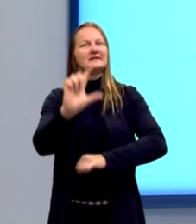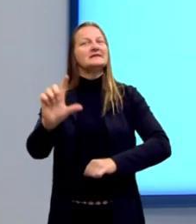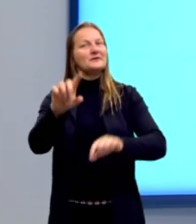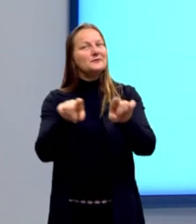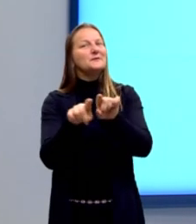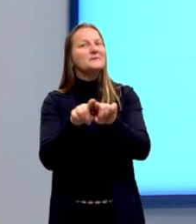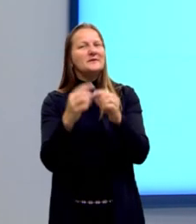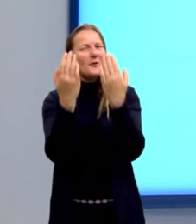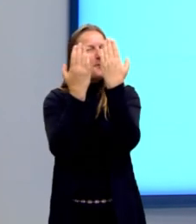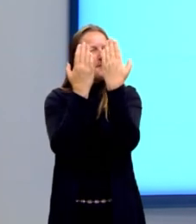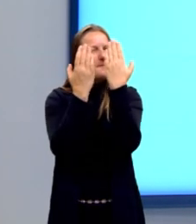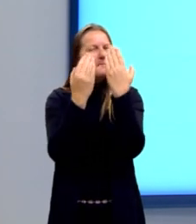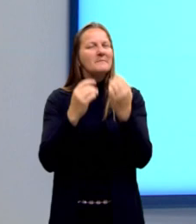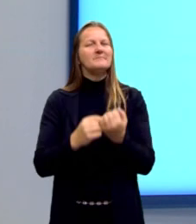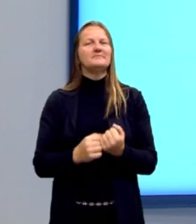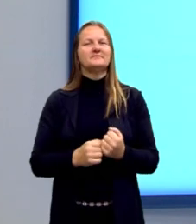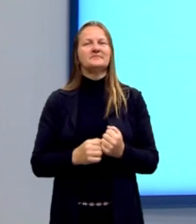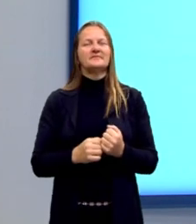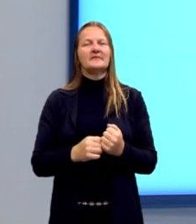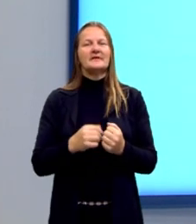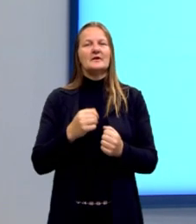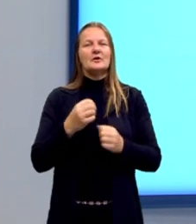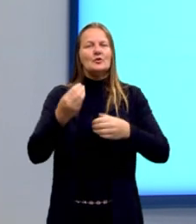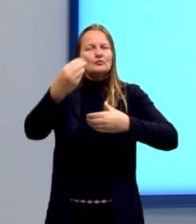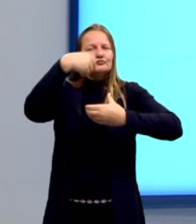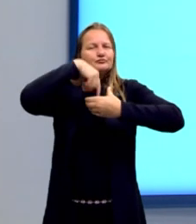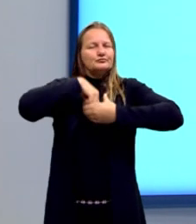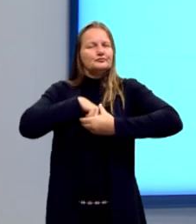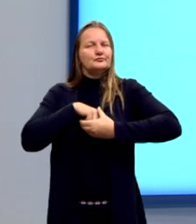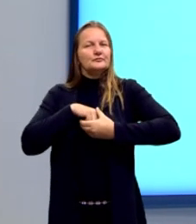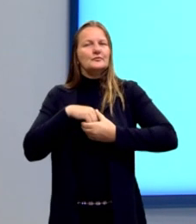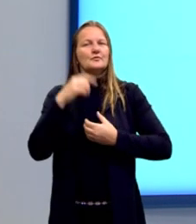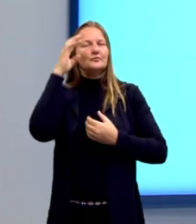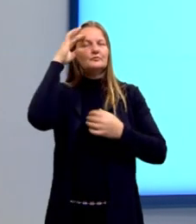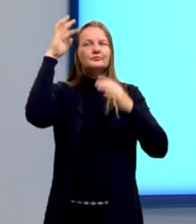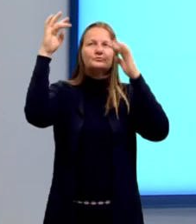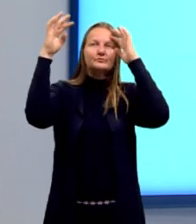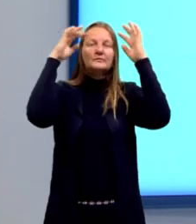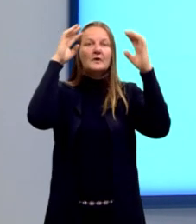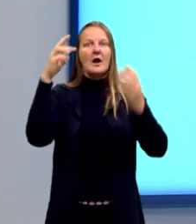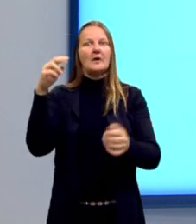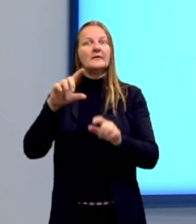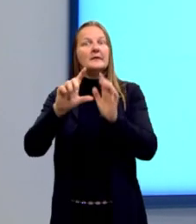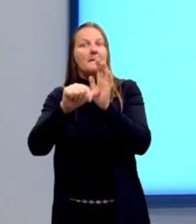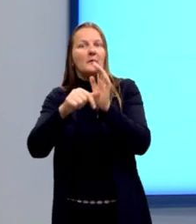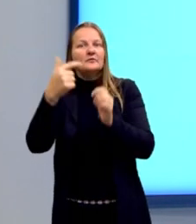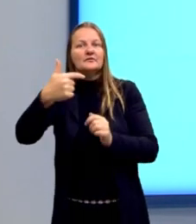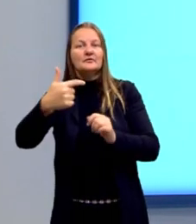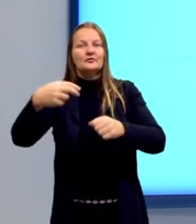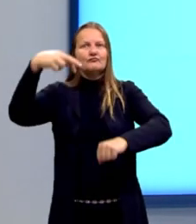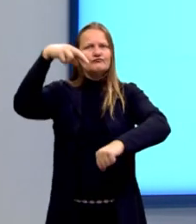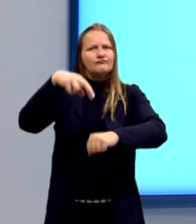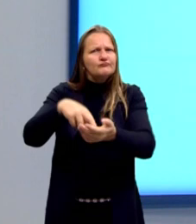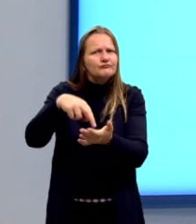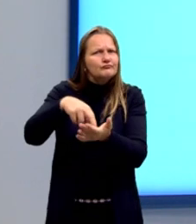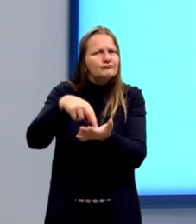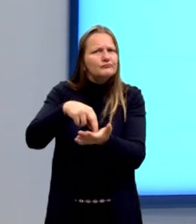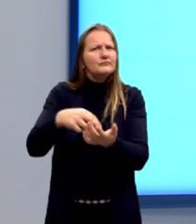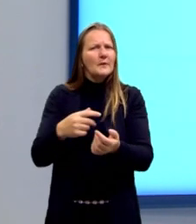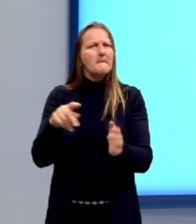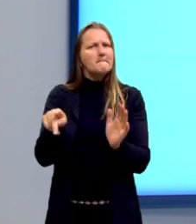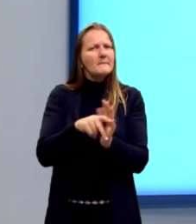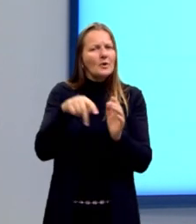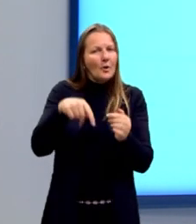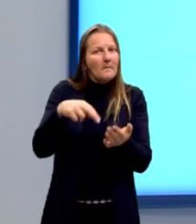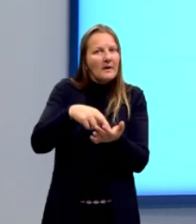visão subjetiva, daquela visão idealizada para uma visão real, uma visão de fato, uma visão